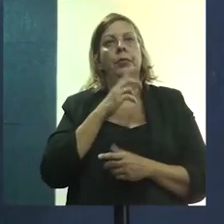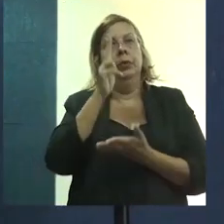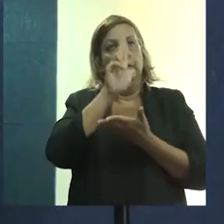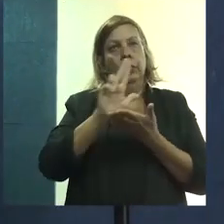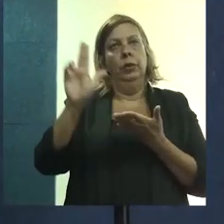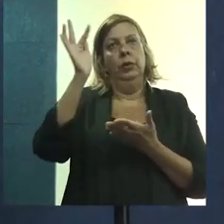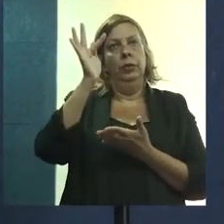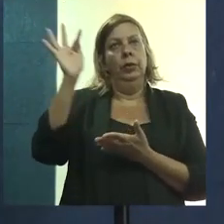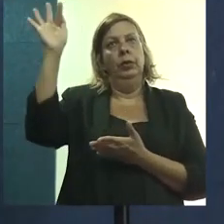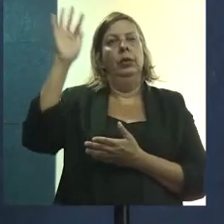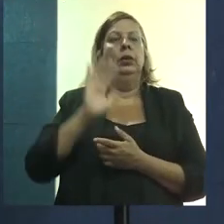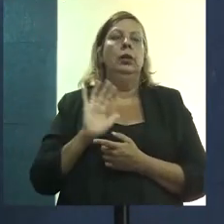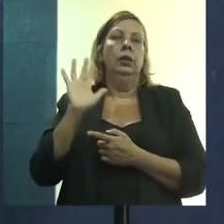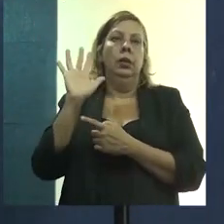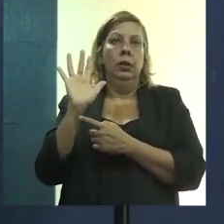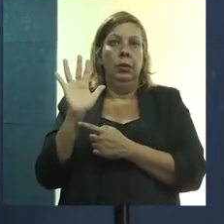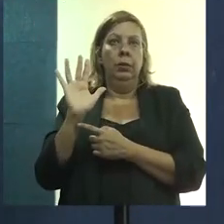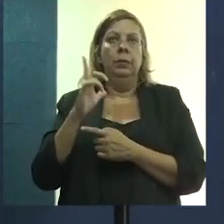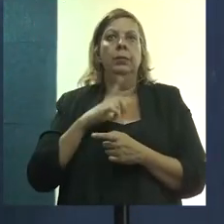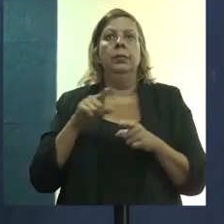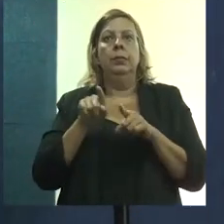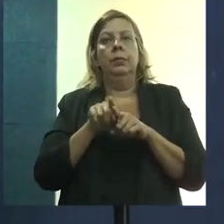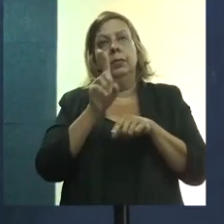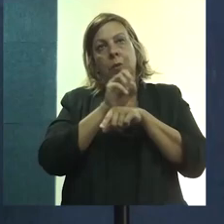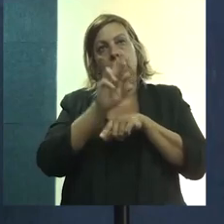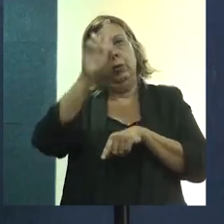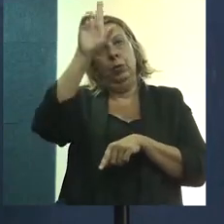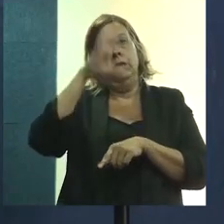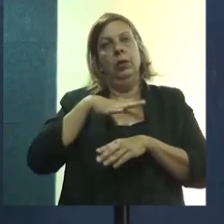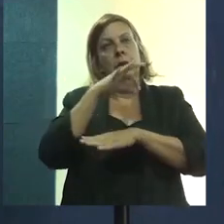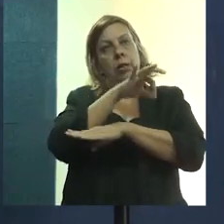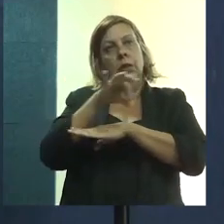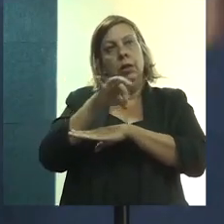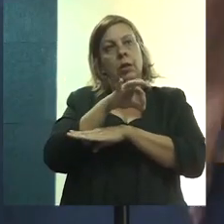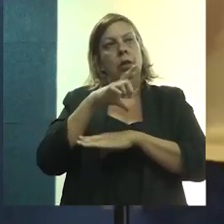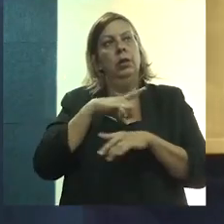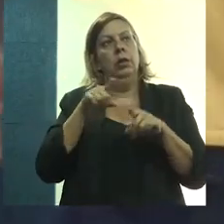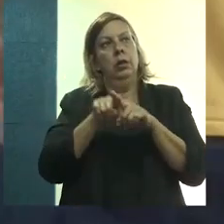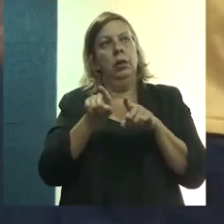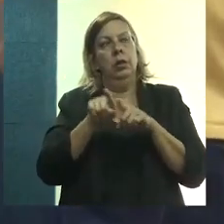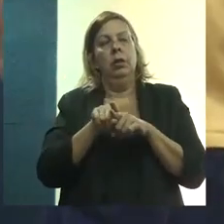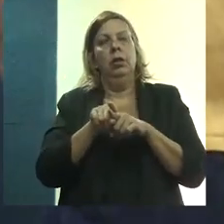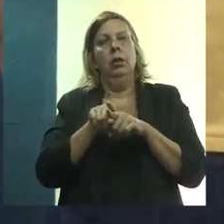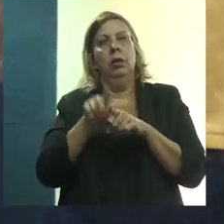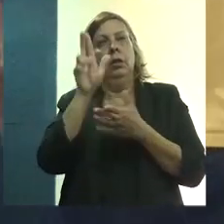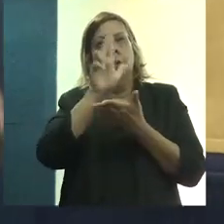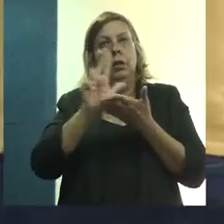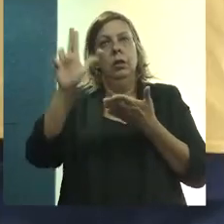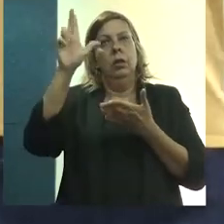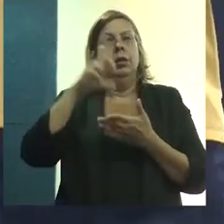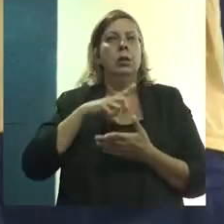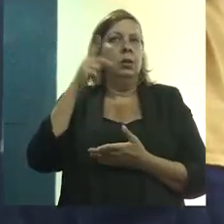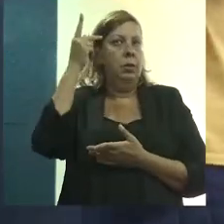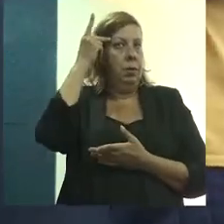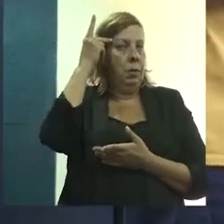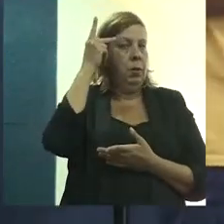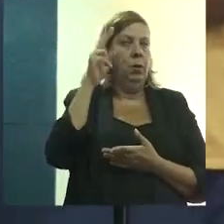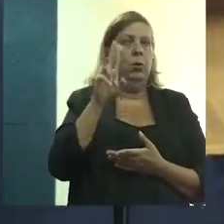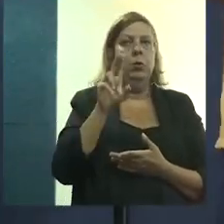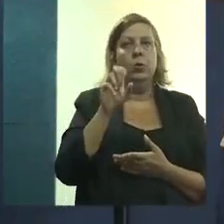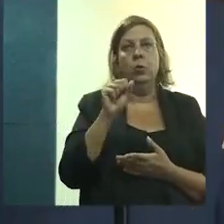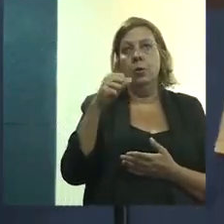Universidade Federal do Rio Grande do Sul e doutorado em Arquitetura e Urbanismo pela Universidade de São Paulo,